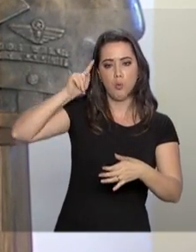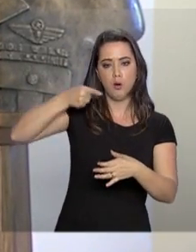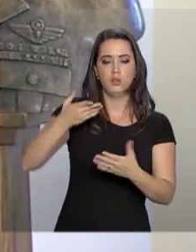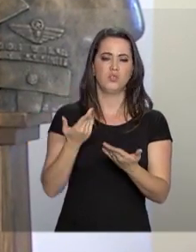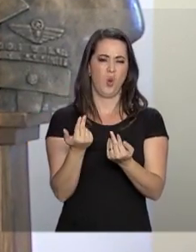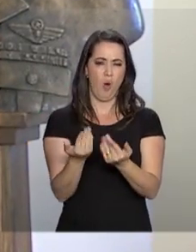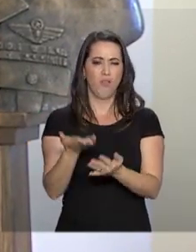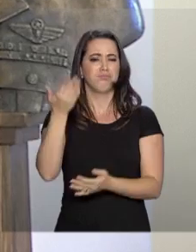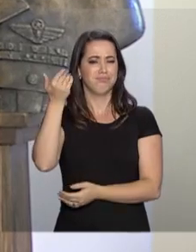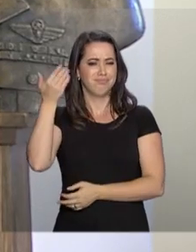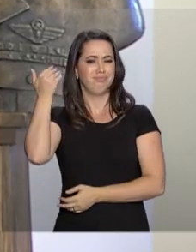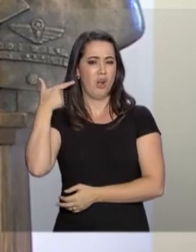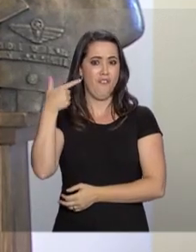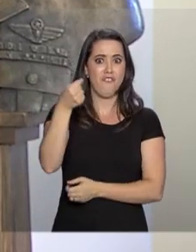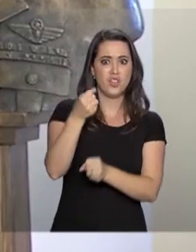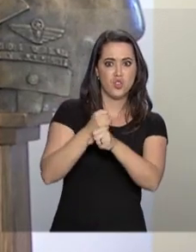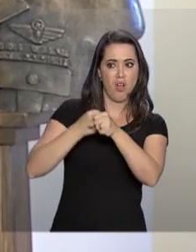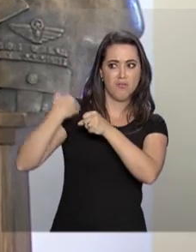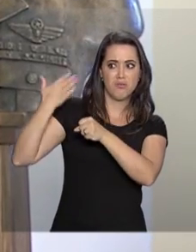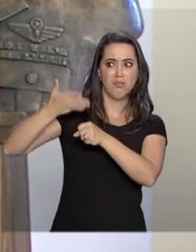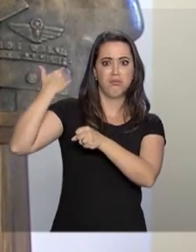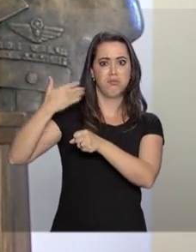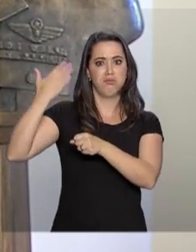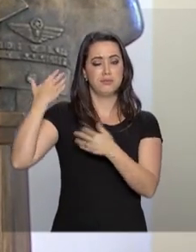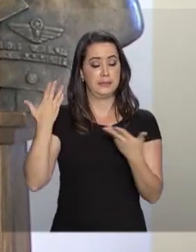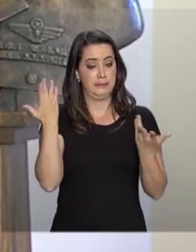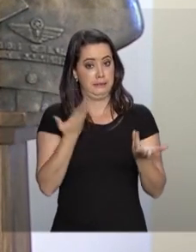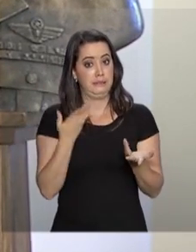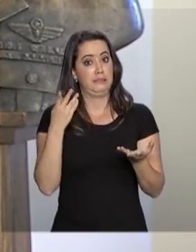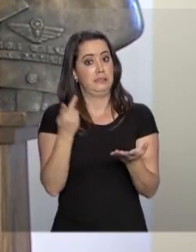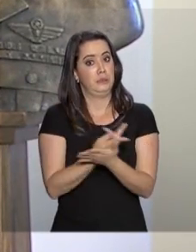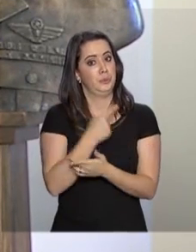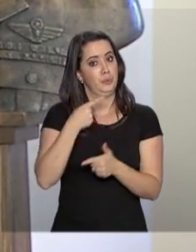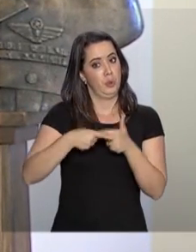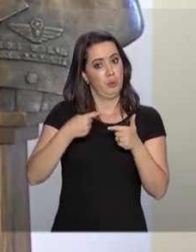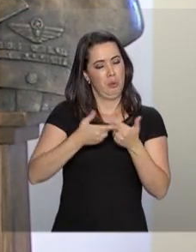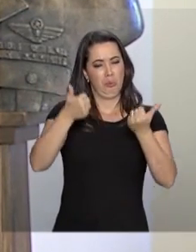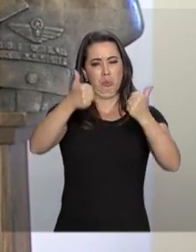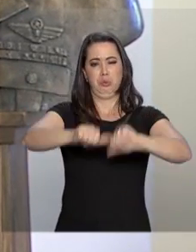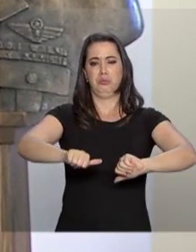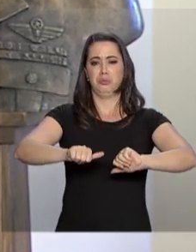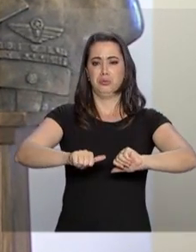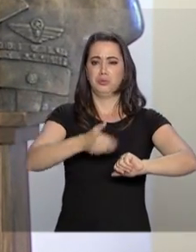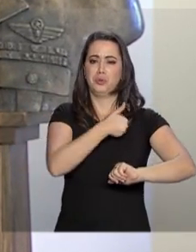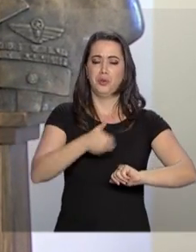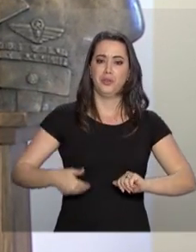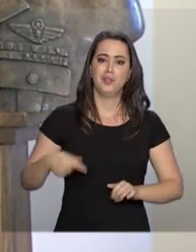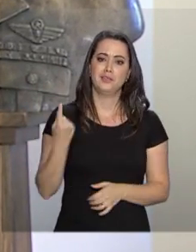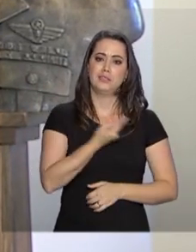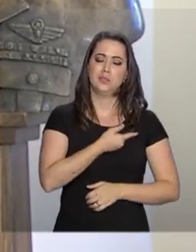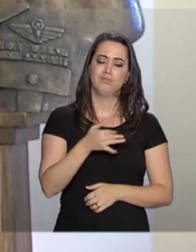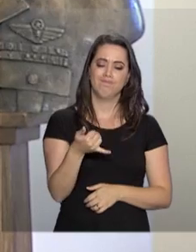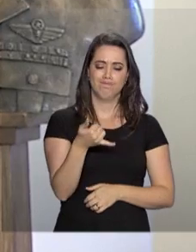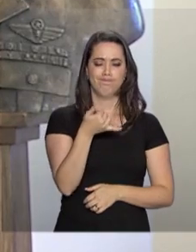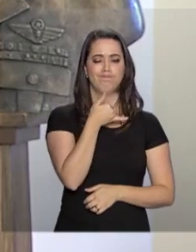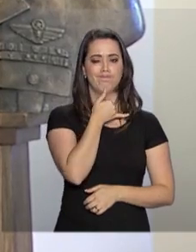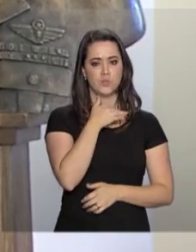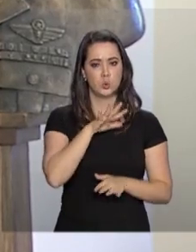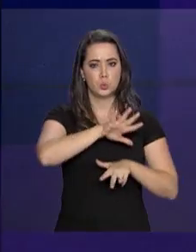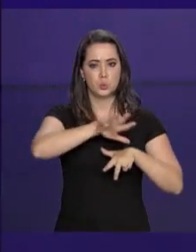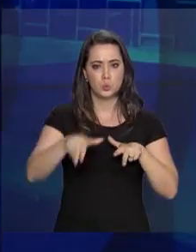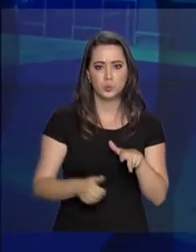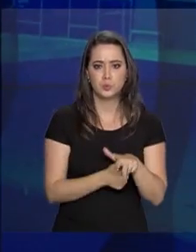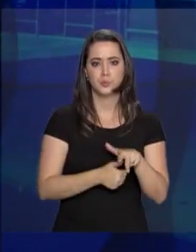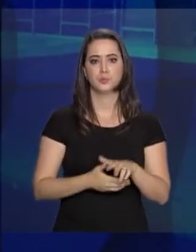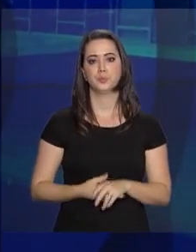ocorreu nos últimos 20 anos, levou à ineficácia do Estado e à nossa triste corrupção.